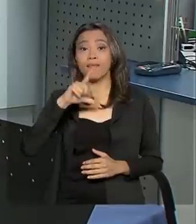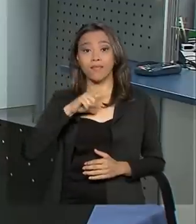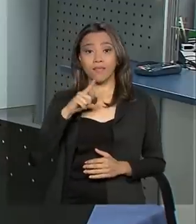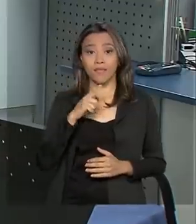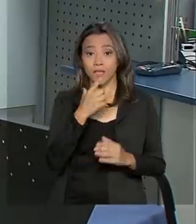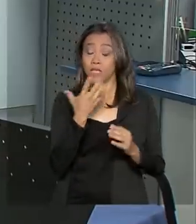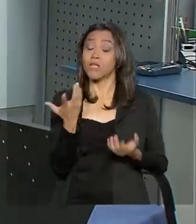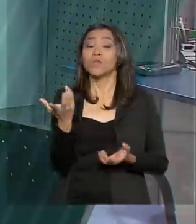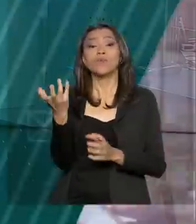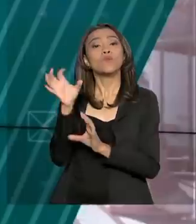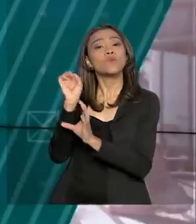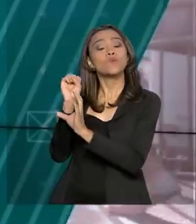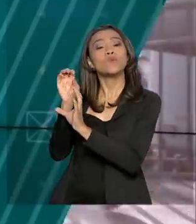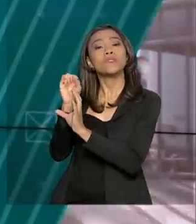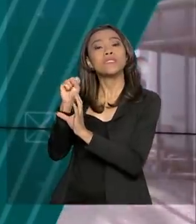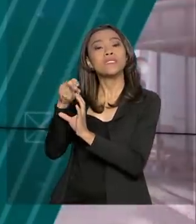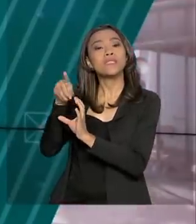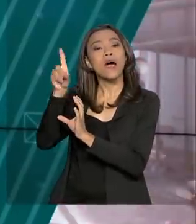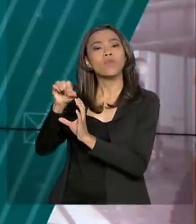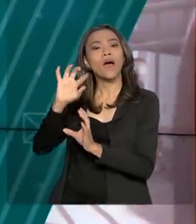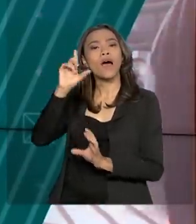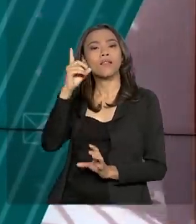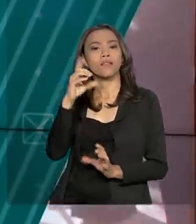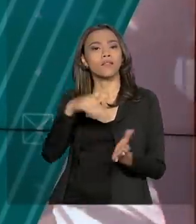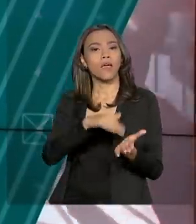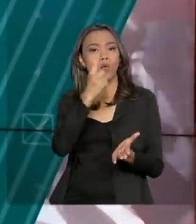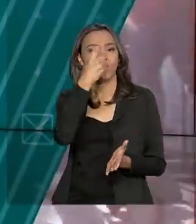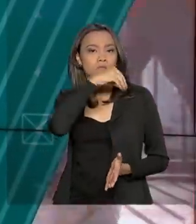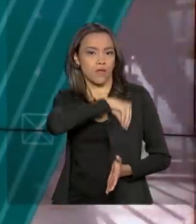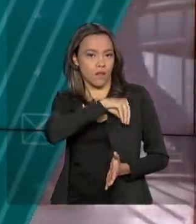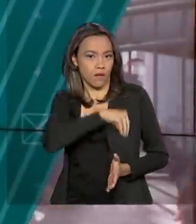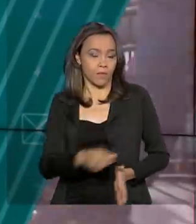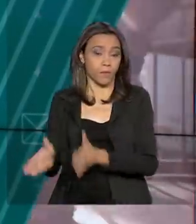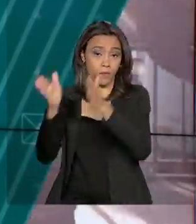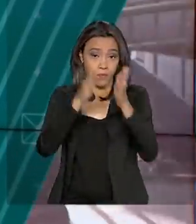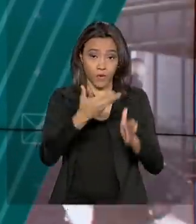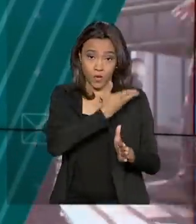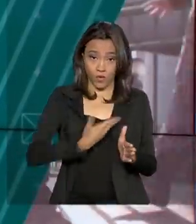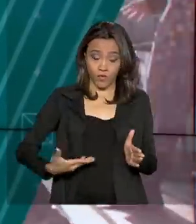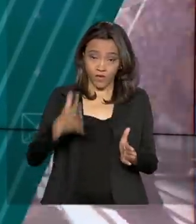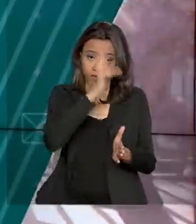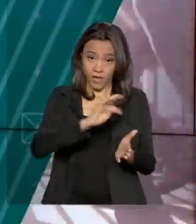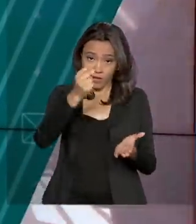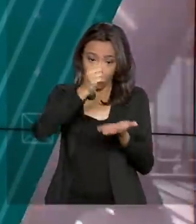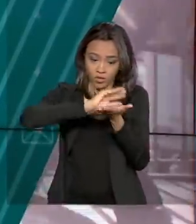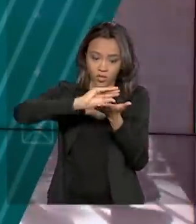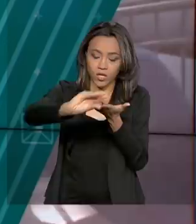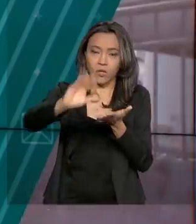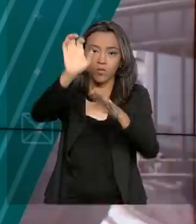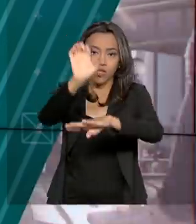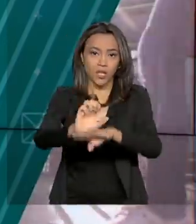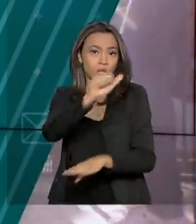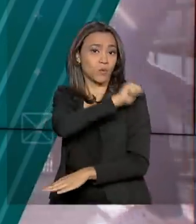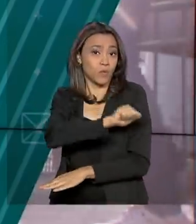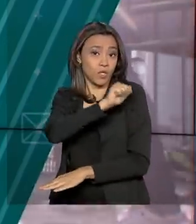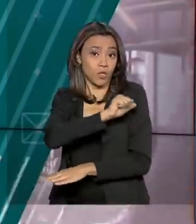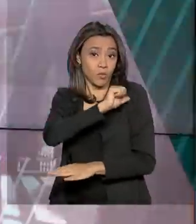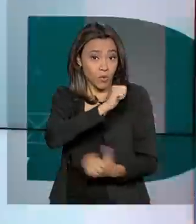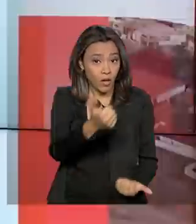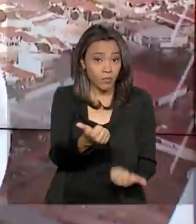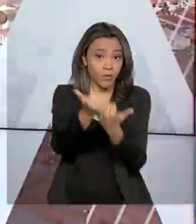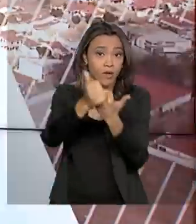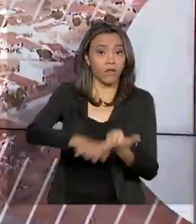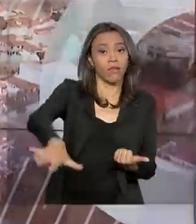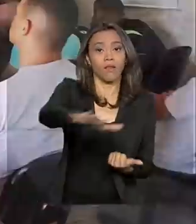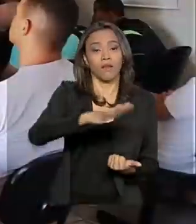de até um salário mínimo. O governo federal repassa recursos ao município do Rio de Janeiro para ajuda emergencial na área da